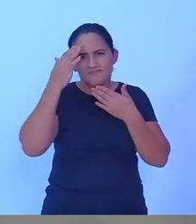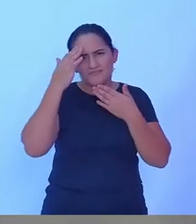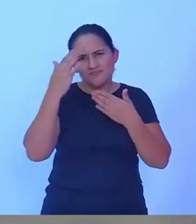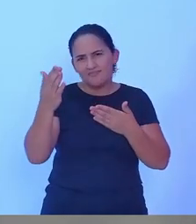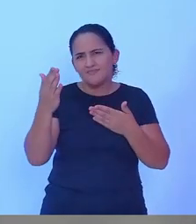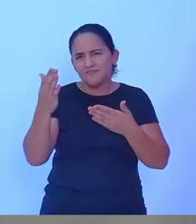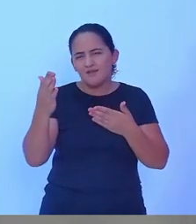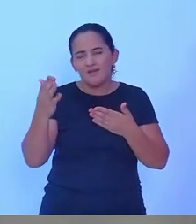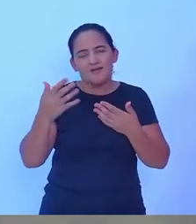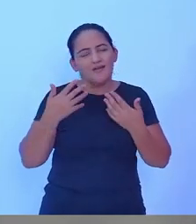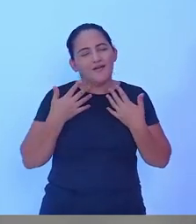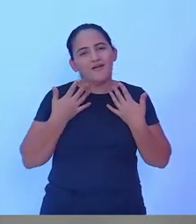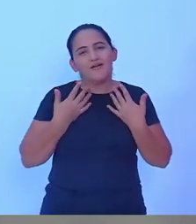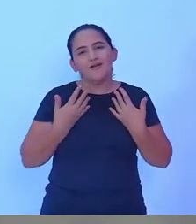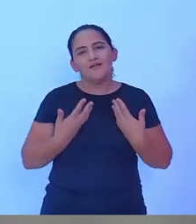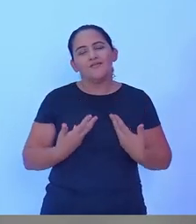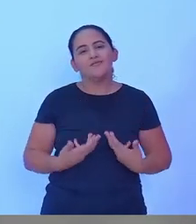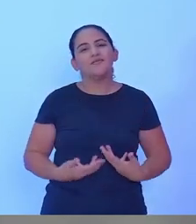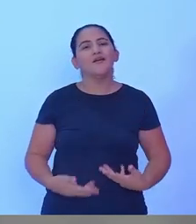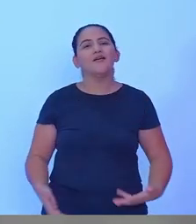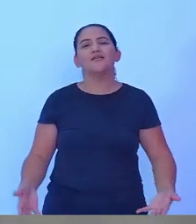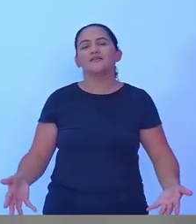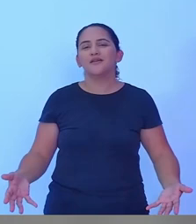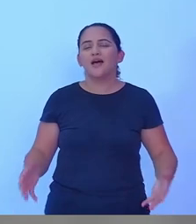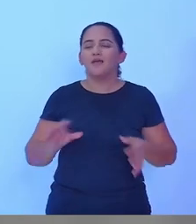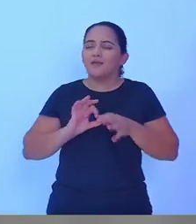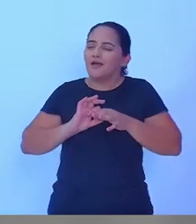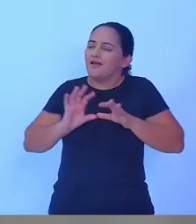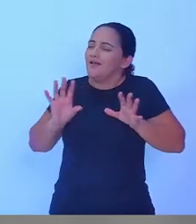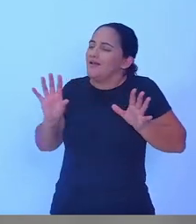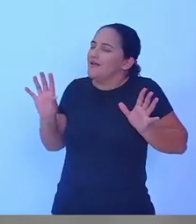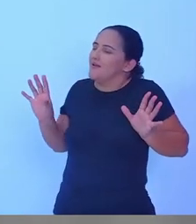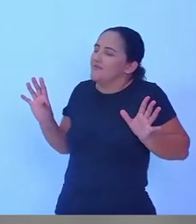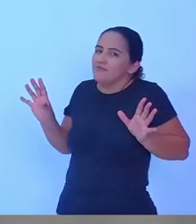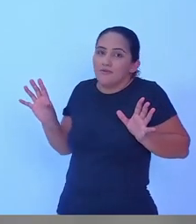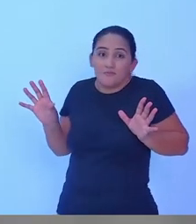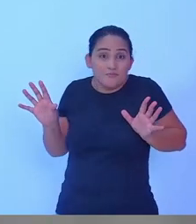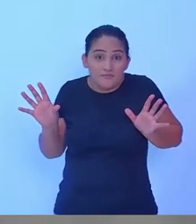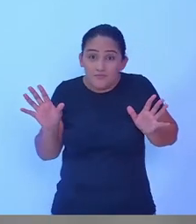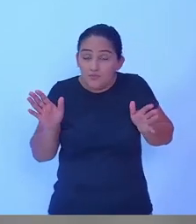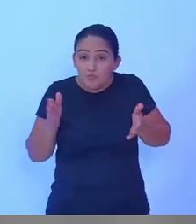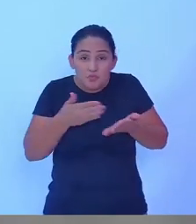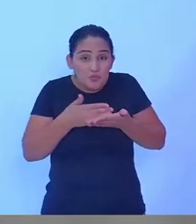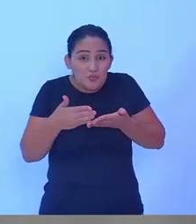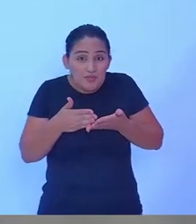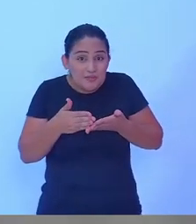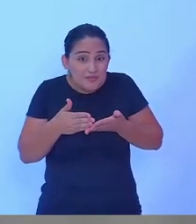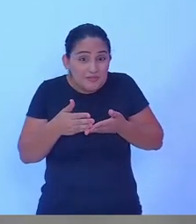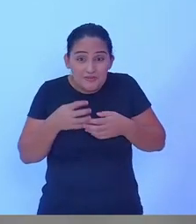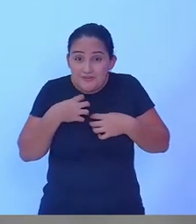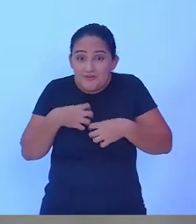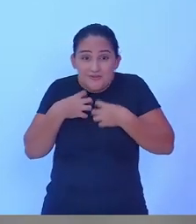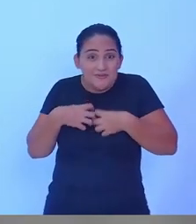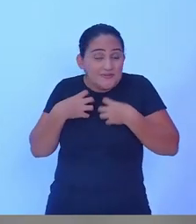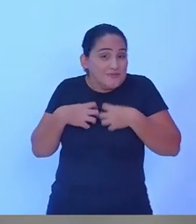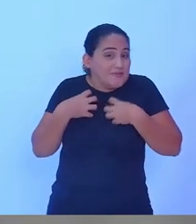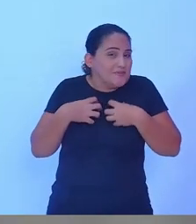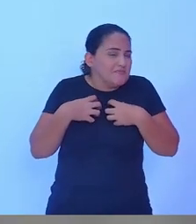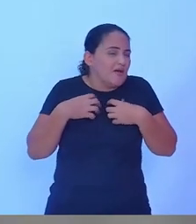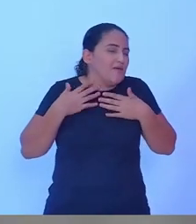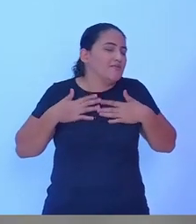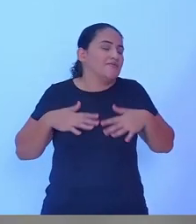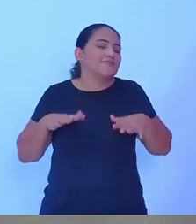estou aliviado que no começo você fica tenso não sabe o que vai acontecer mas olha o exemplo que os